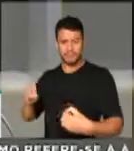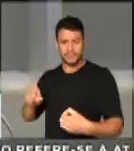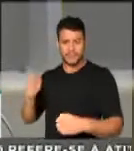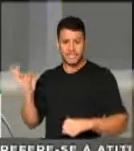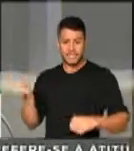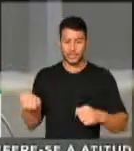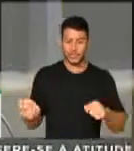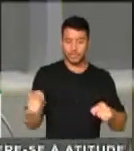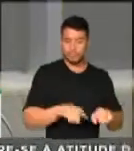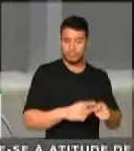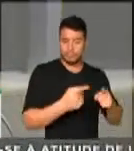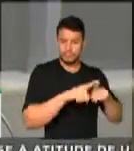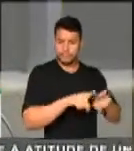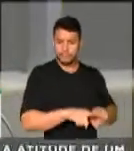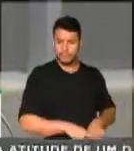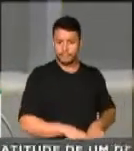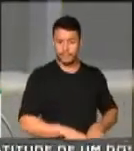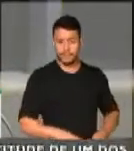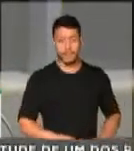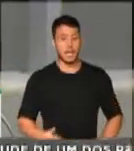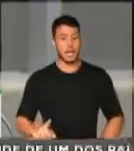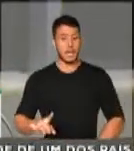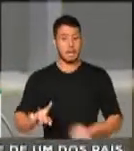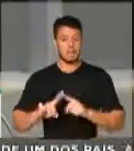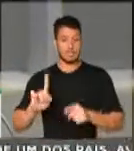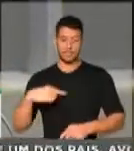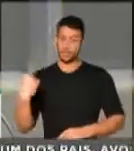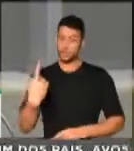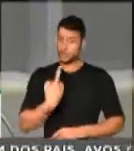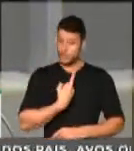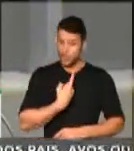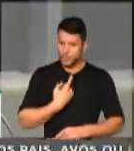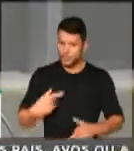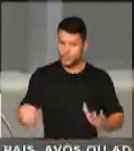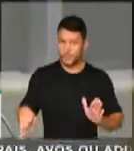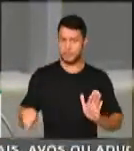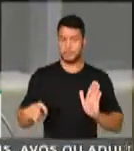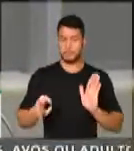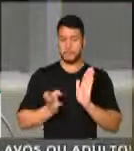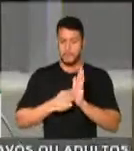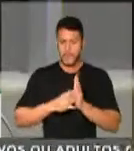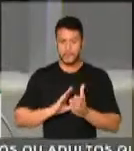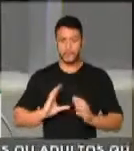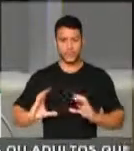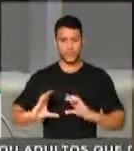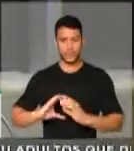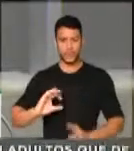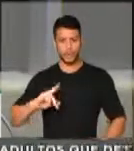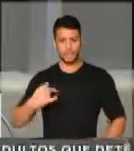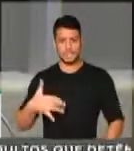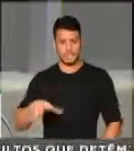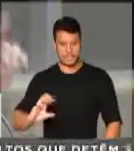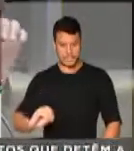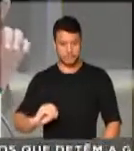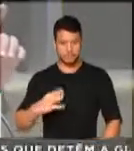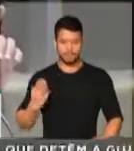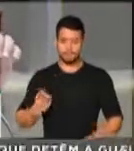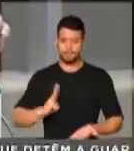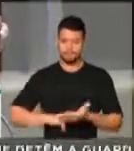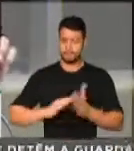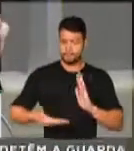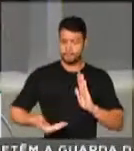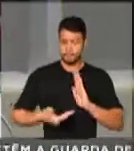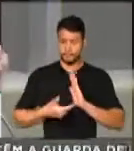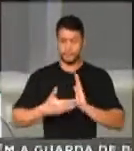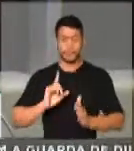de articular. Mas nós, congressistas, e nós, membros da oposição também, especial, temos